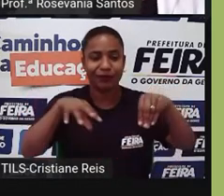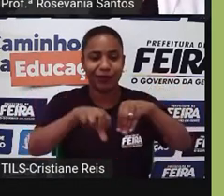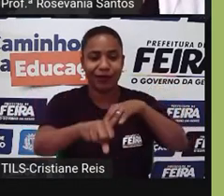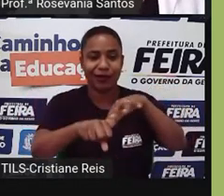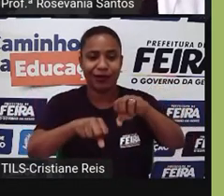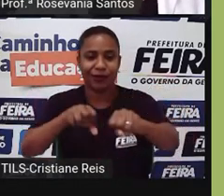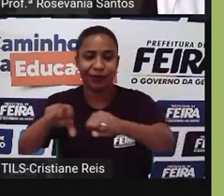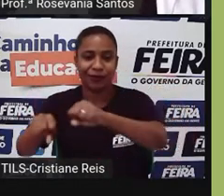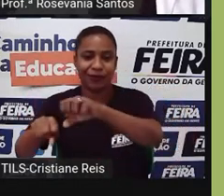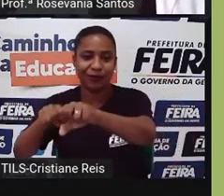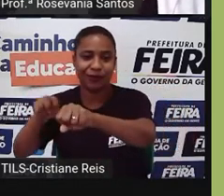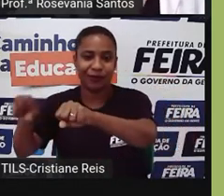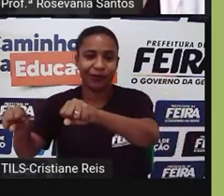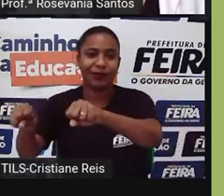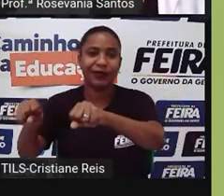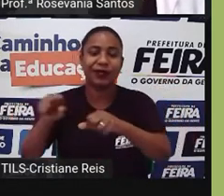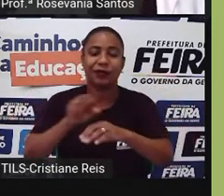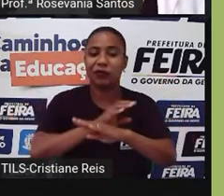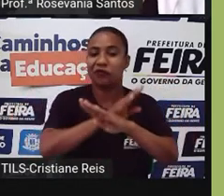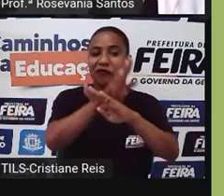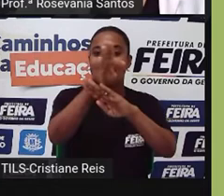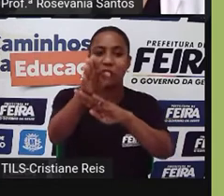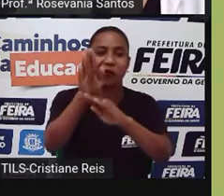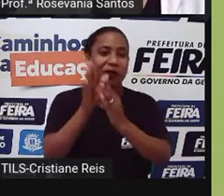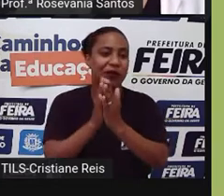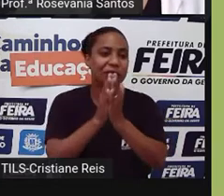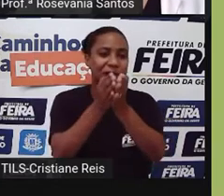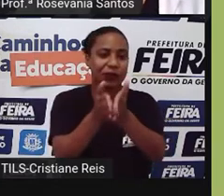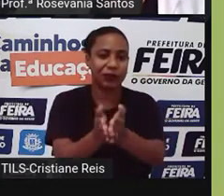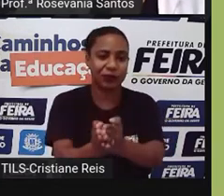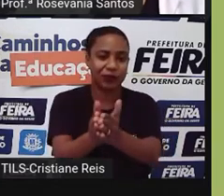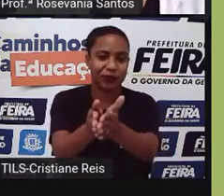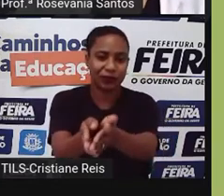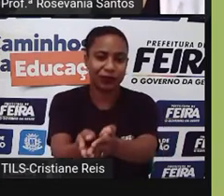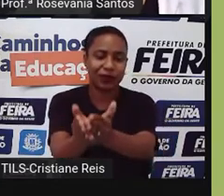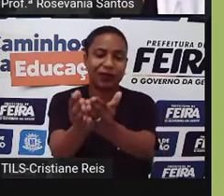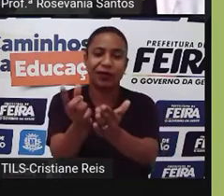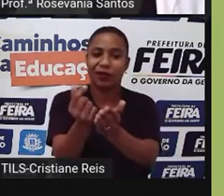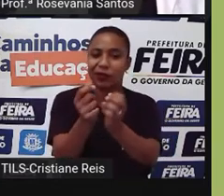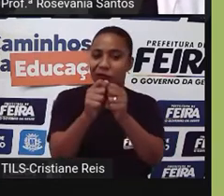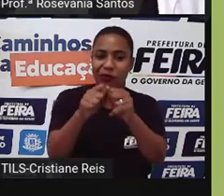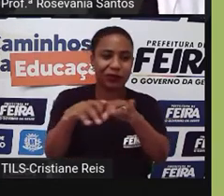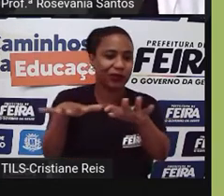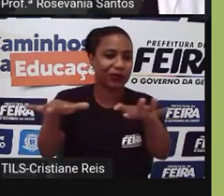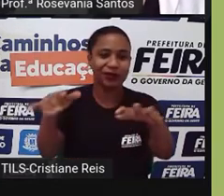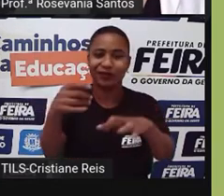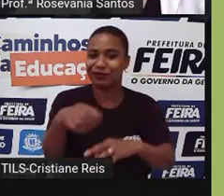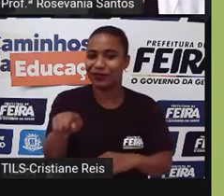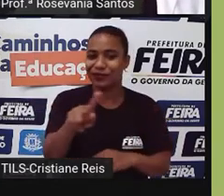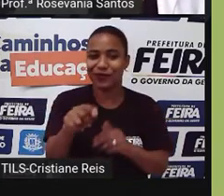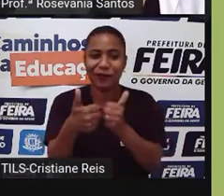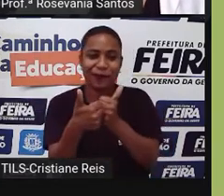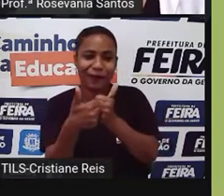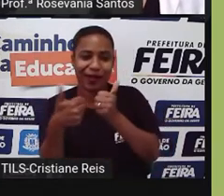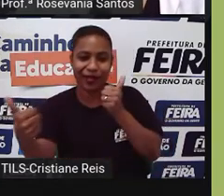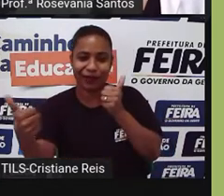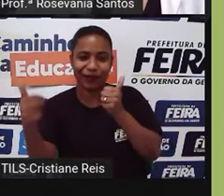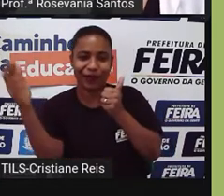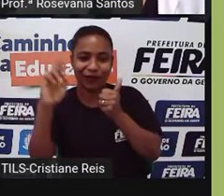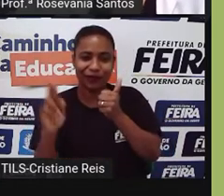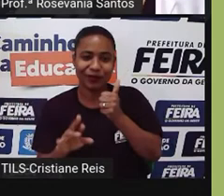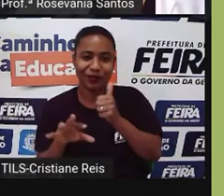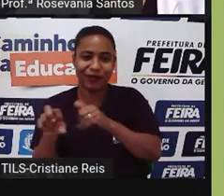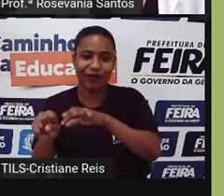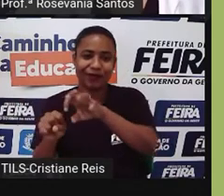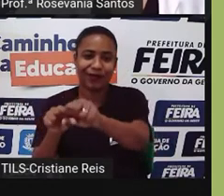ir conquistar além, né, dos oceanos, gastando com essas viagens e tudo, e ela expandiu aí